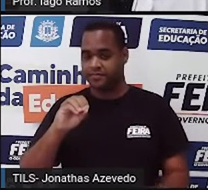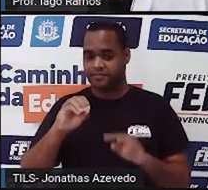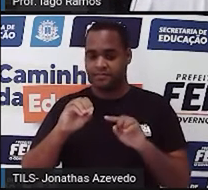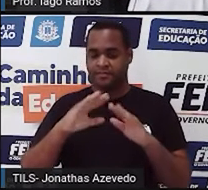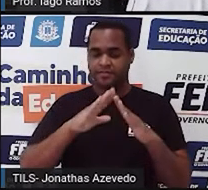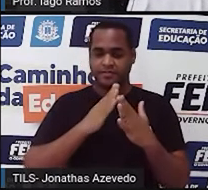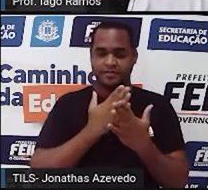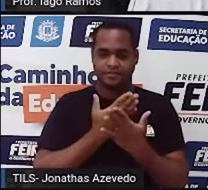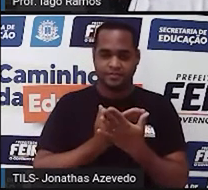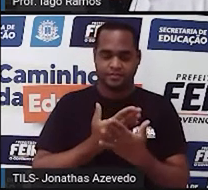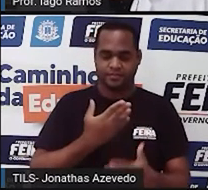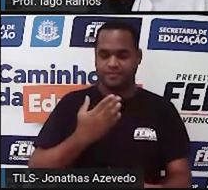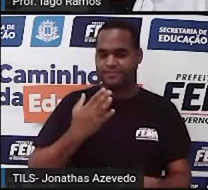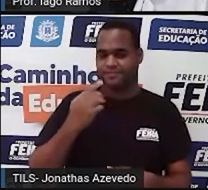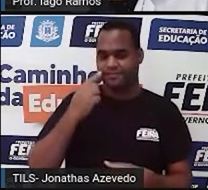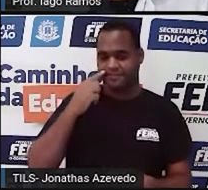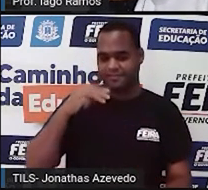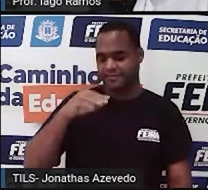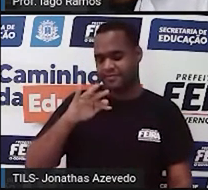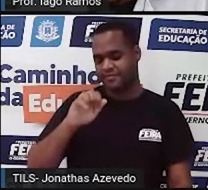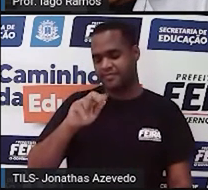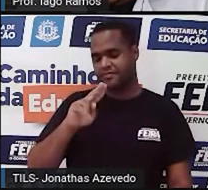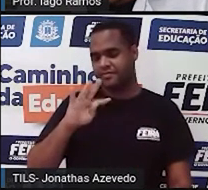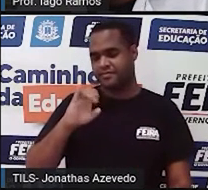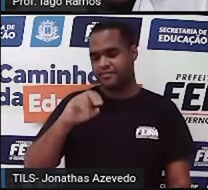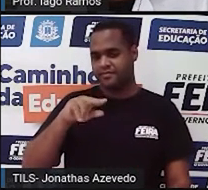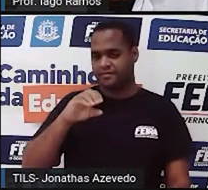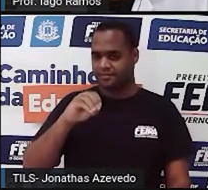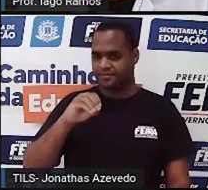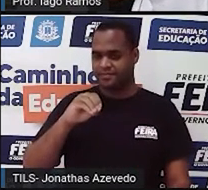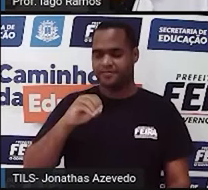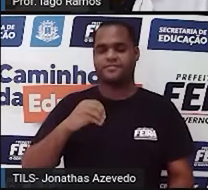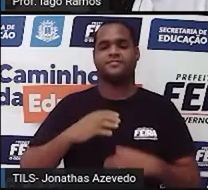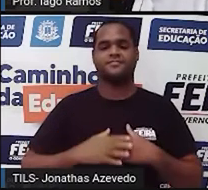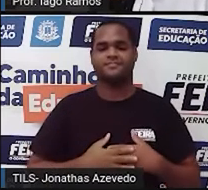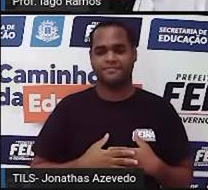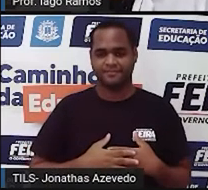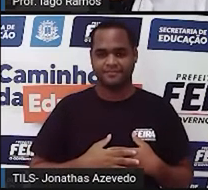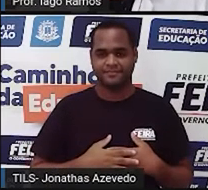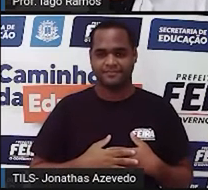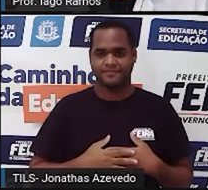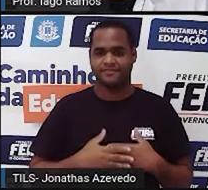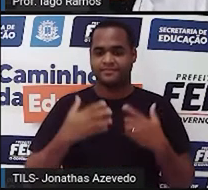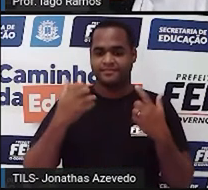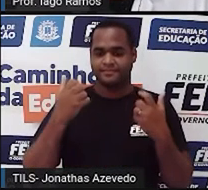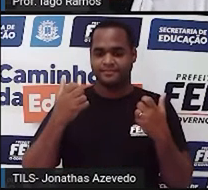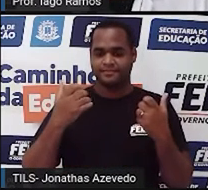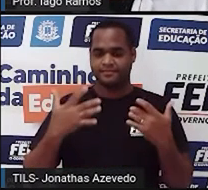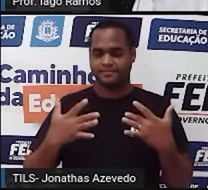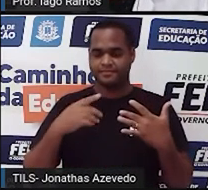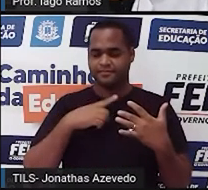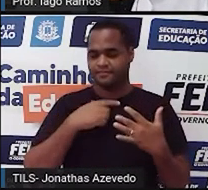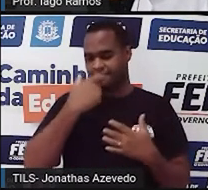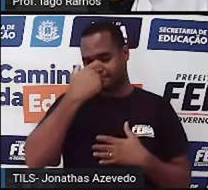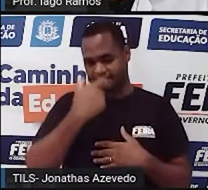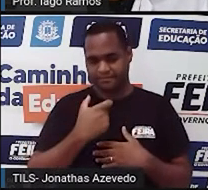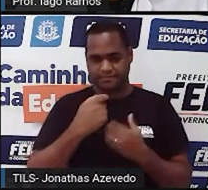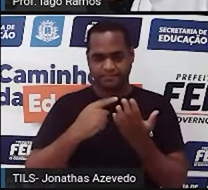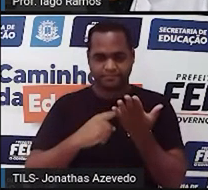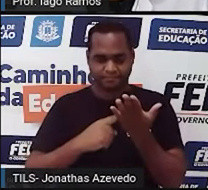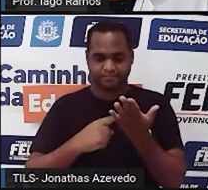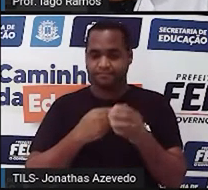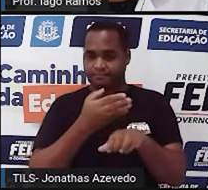lá da Escola Municipal Faustino Dias Lima. Um pouquinho aqui das minhas características, eu tenho pele